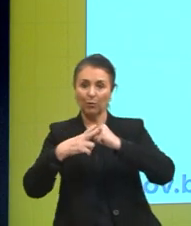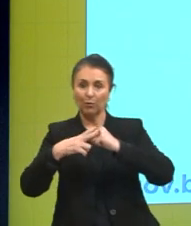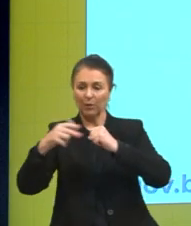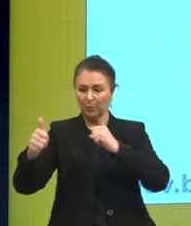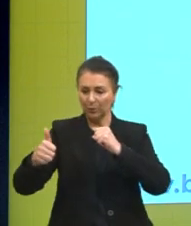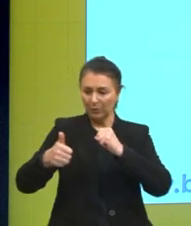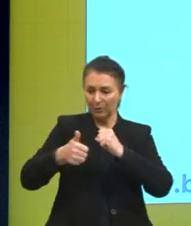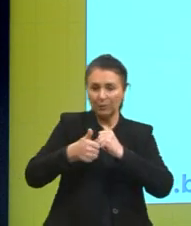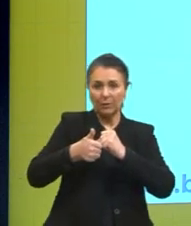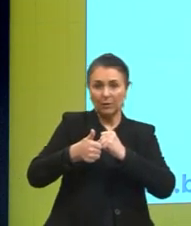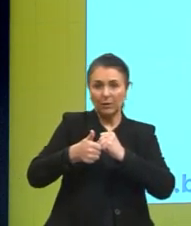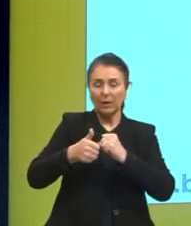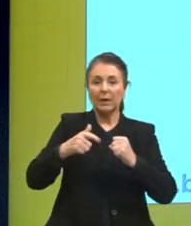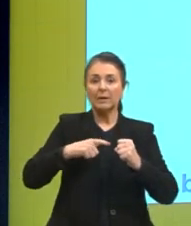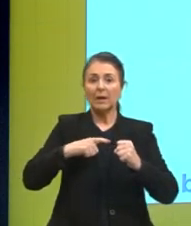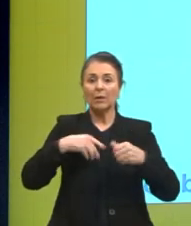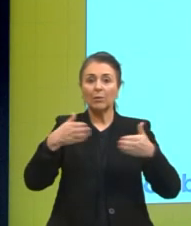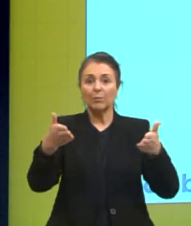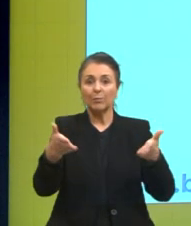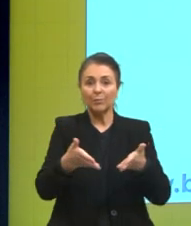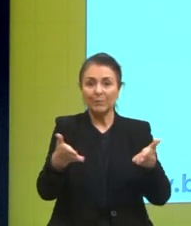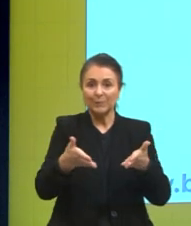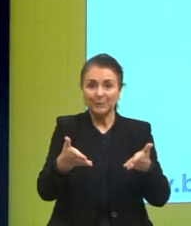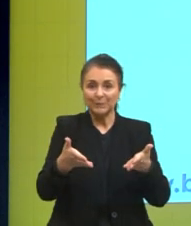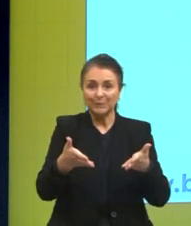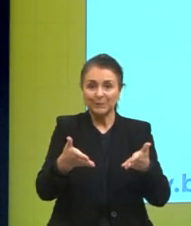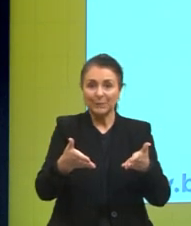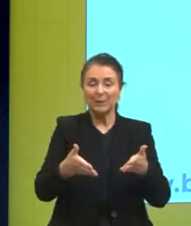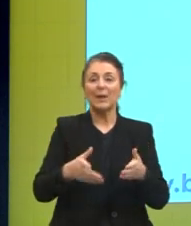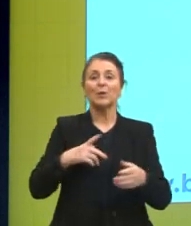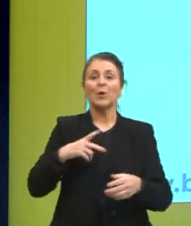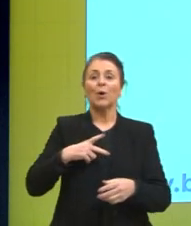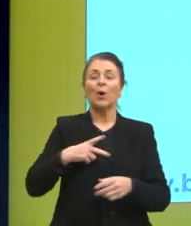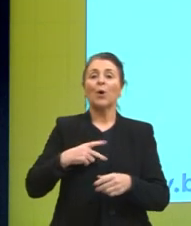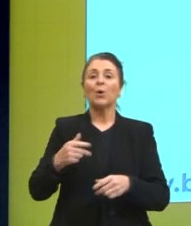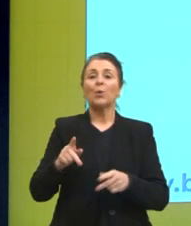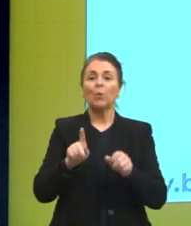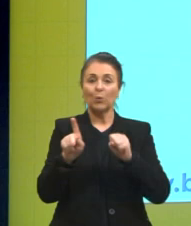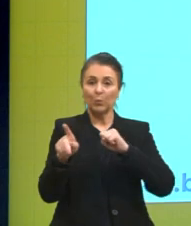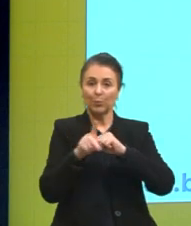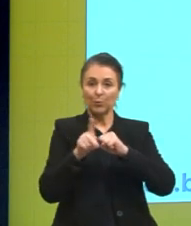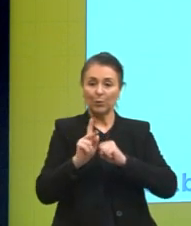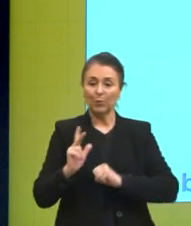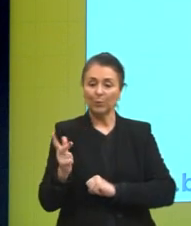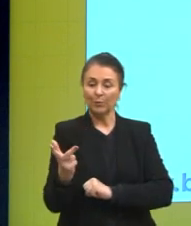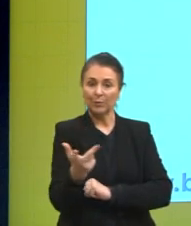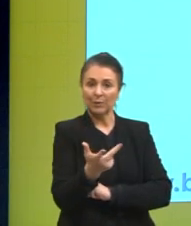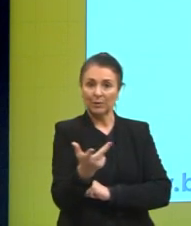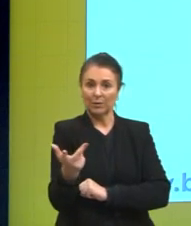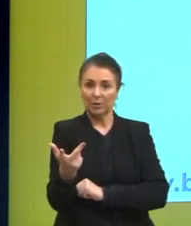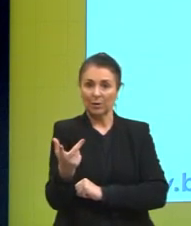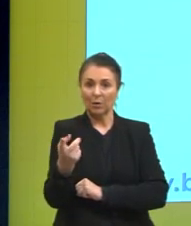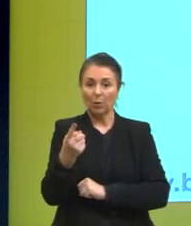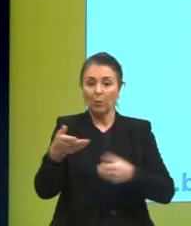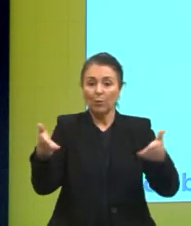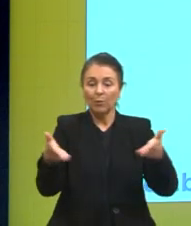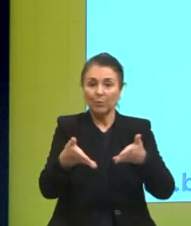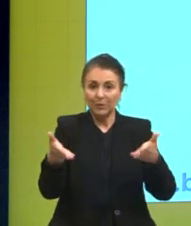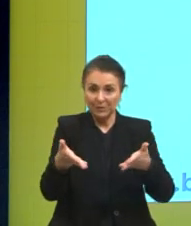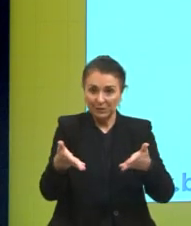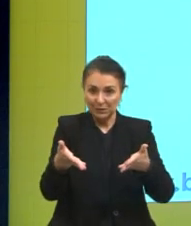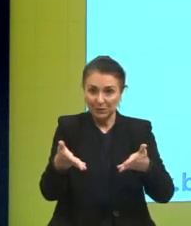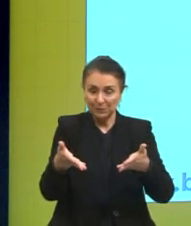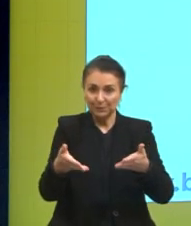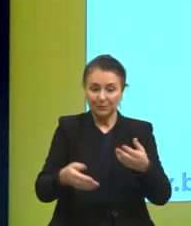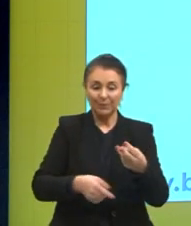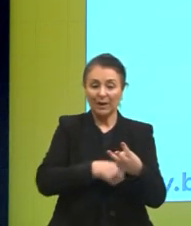indicativo lembrando né pronomes personales temos o presente do indicativo olha só nossas